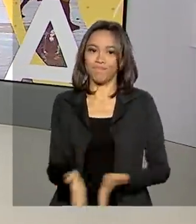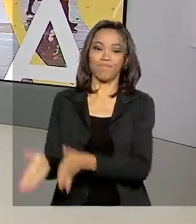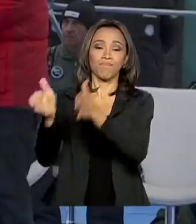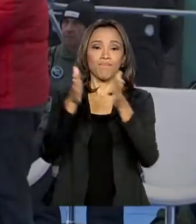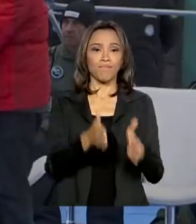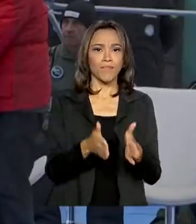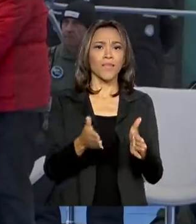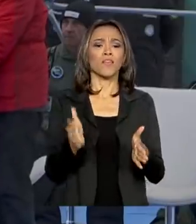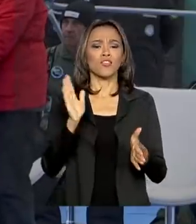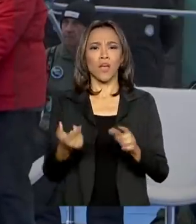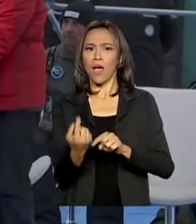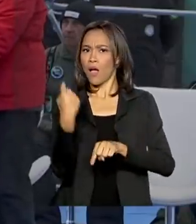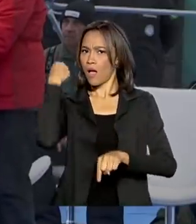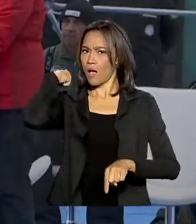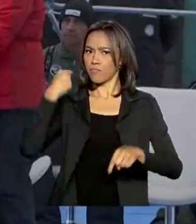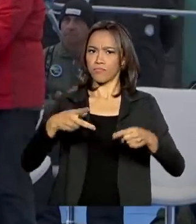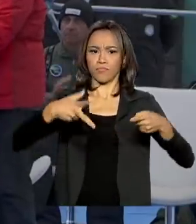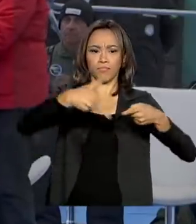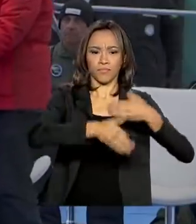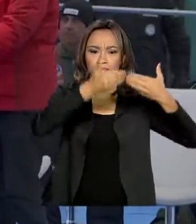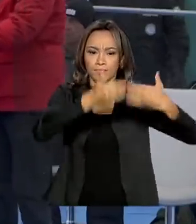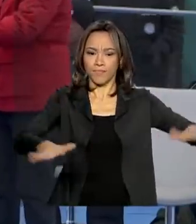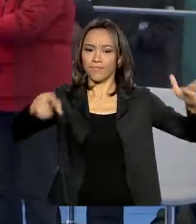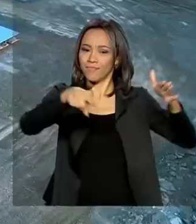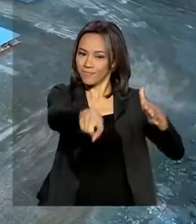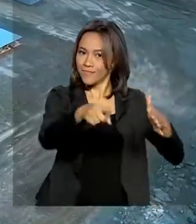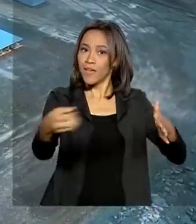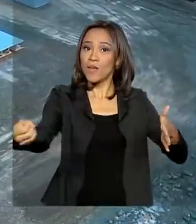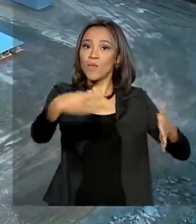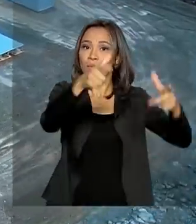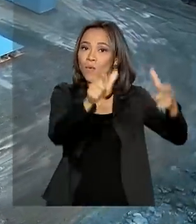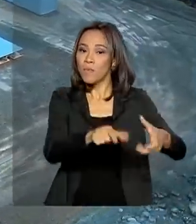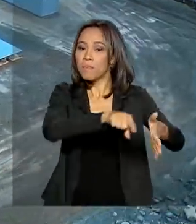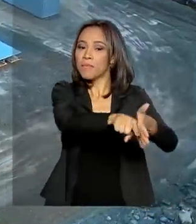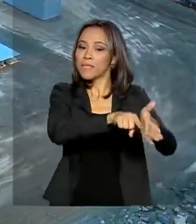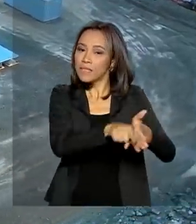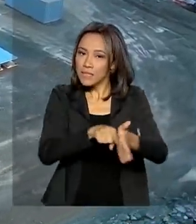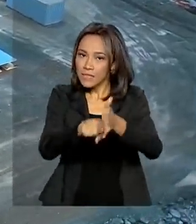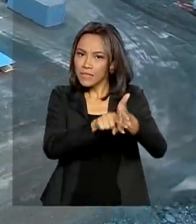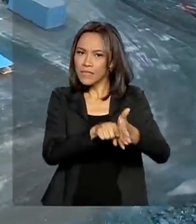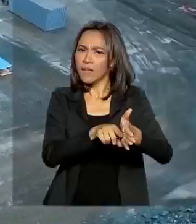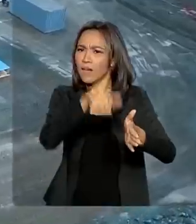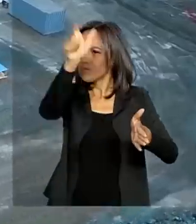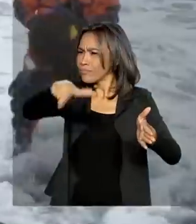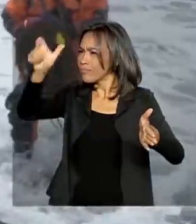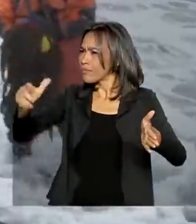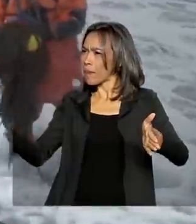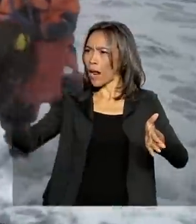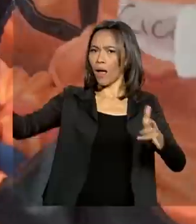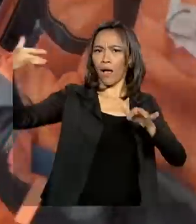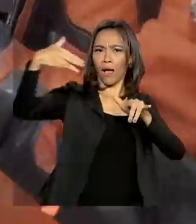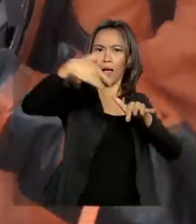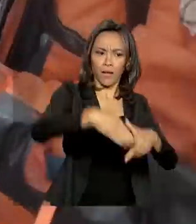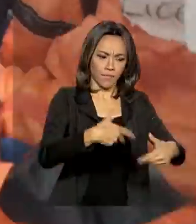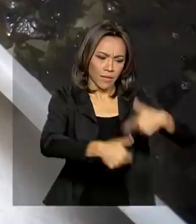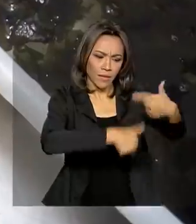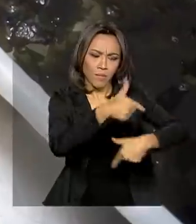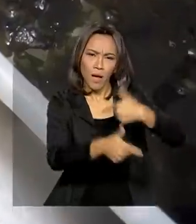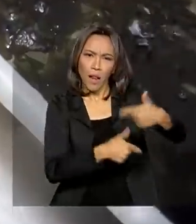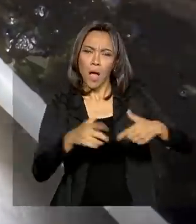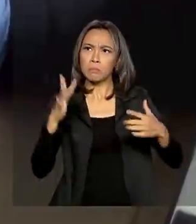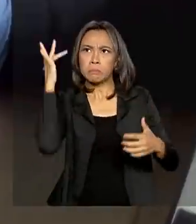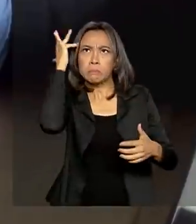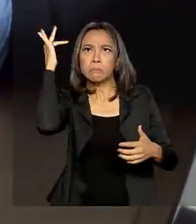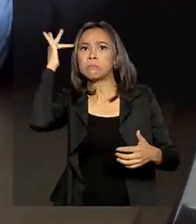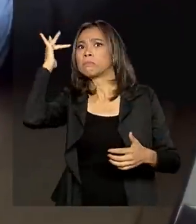Inaugurada na Antártica, a nova estação brasileira Comandante Ferraz. Pesquisadores vão trabalhar num centro moderno e sustentável,